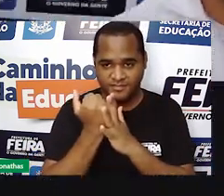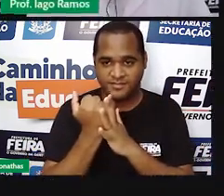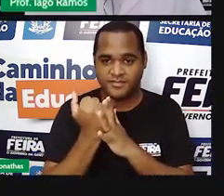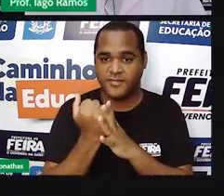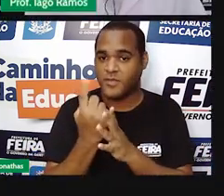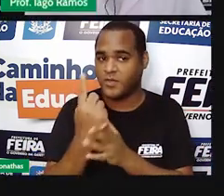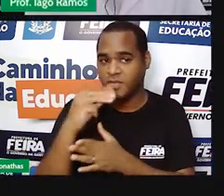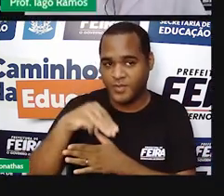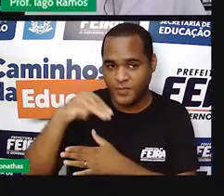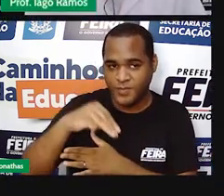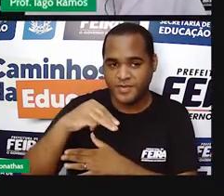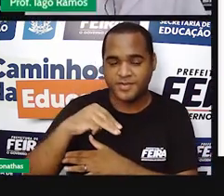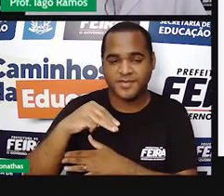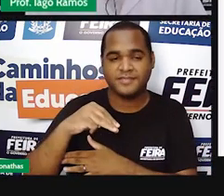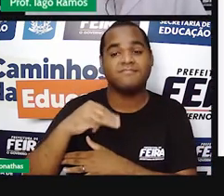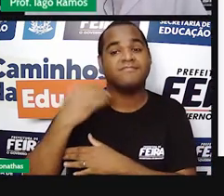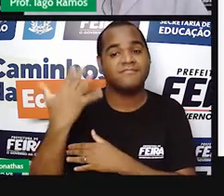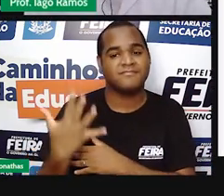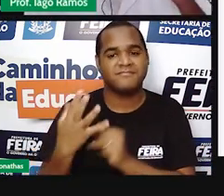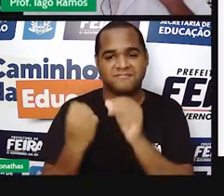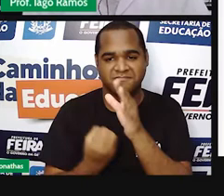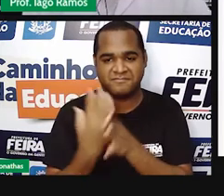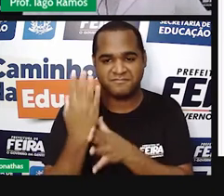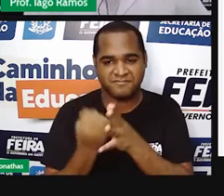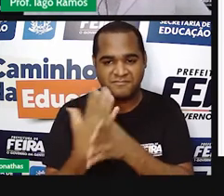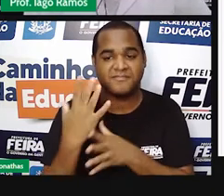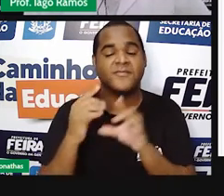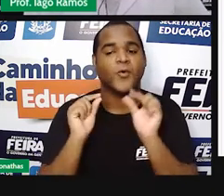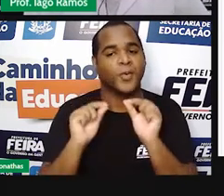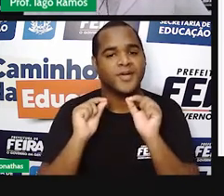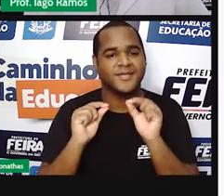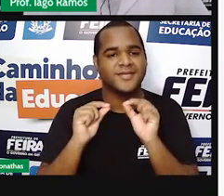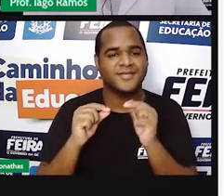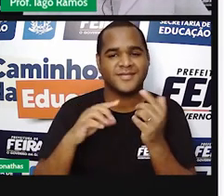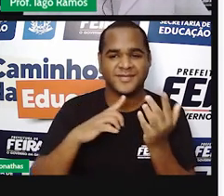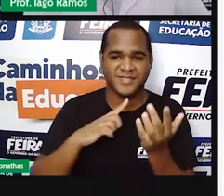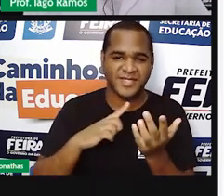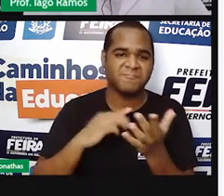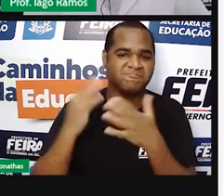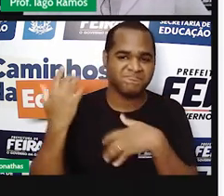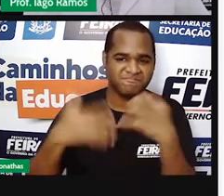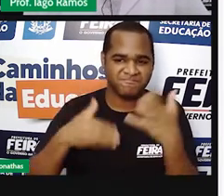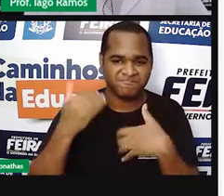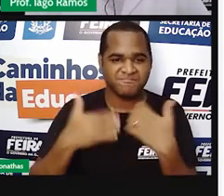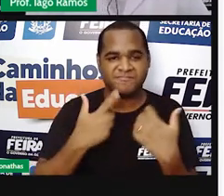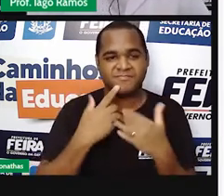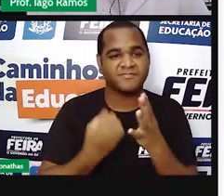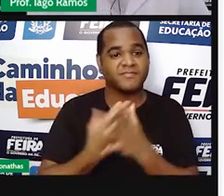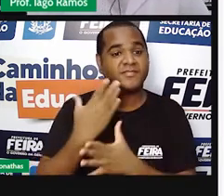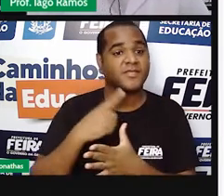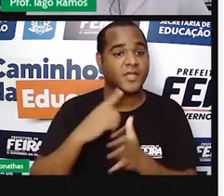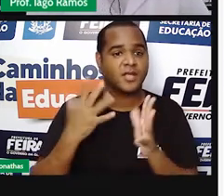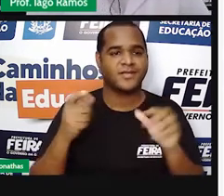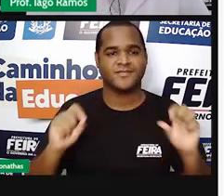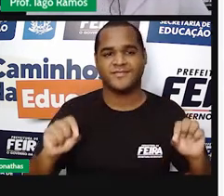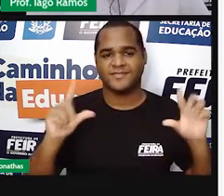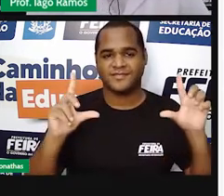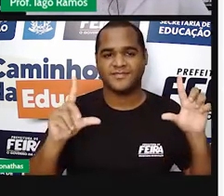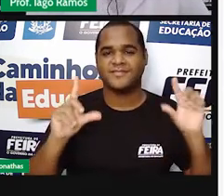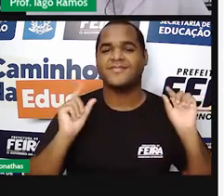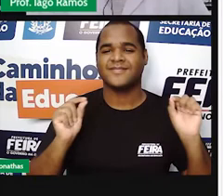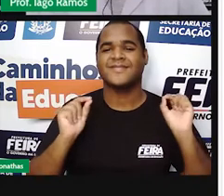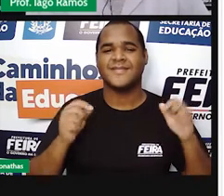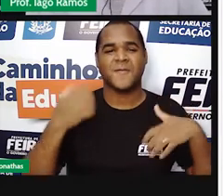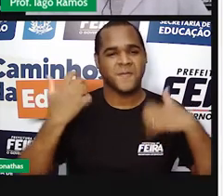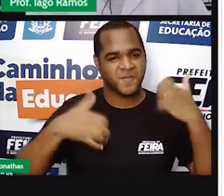minutinho e aí vai aparecer para você como já apareceu essa nossa tela aí. E